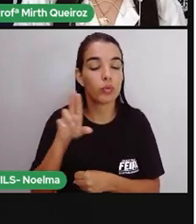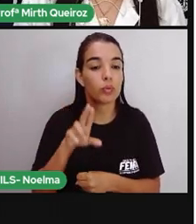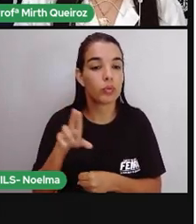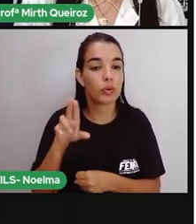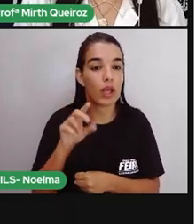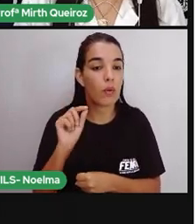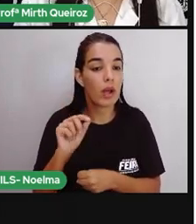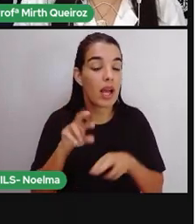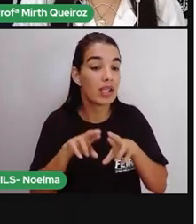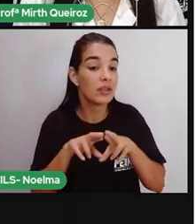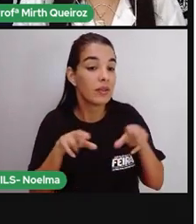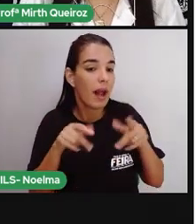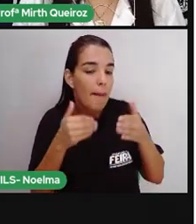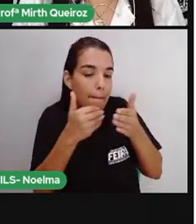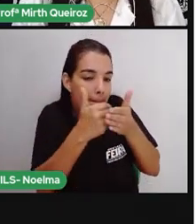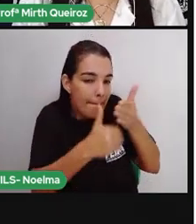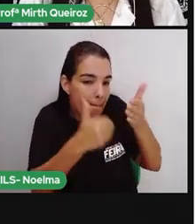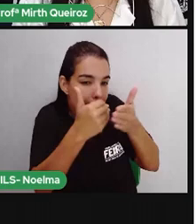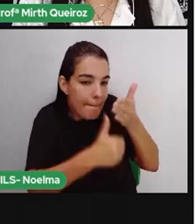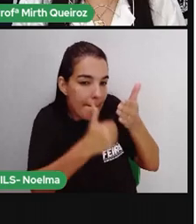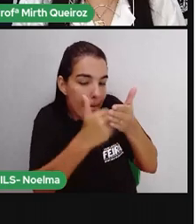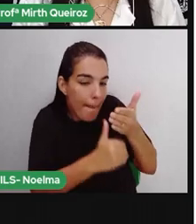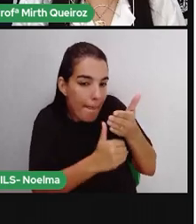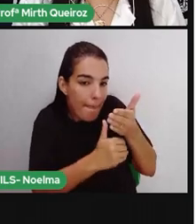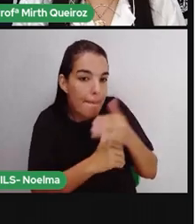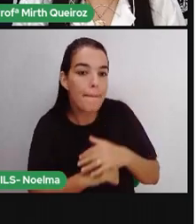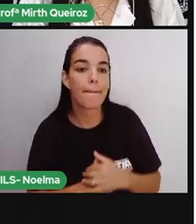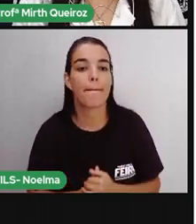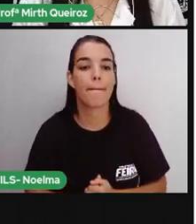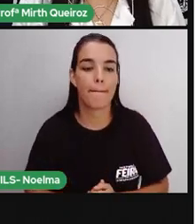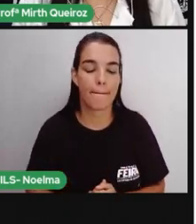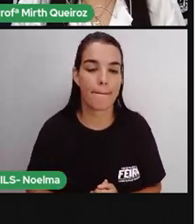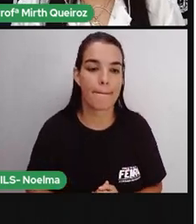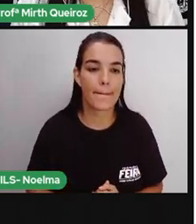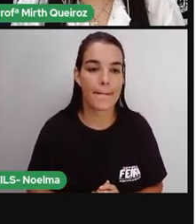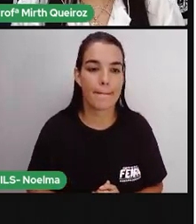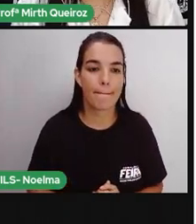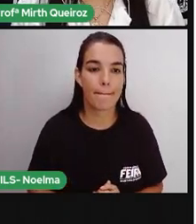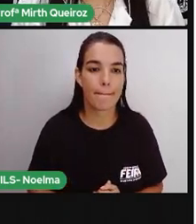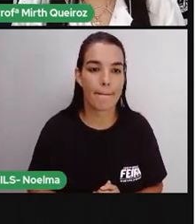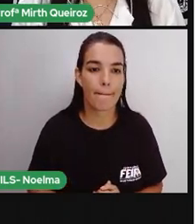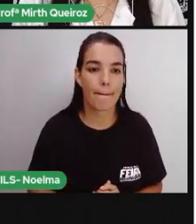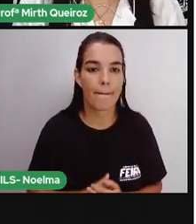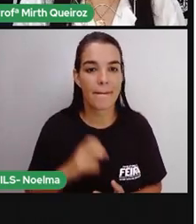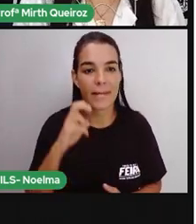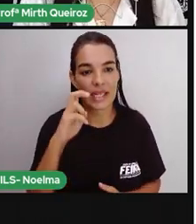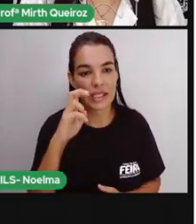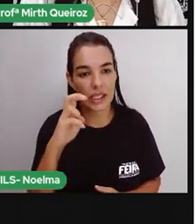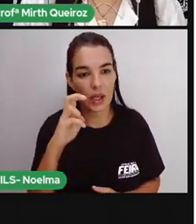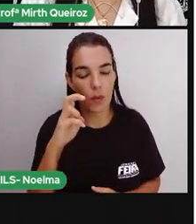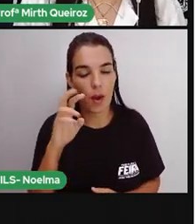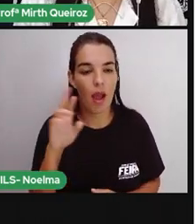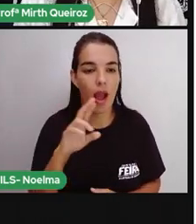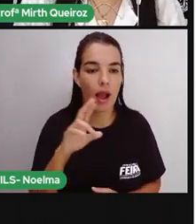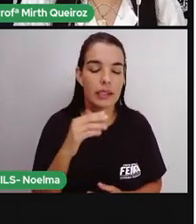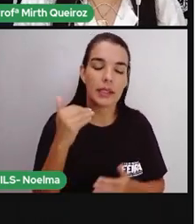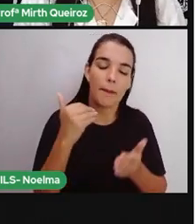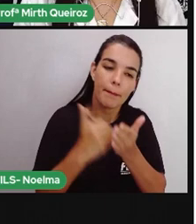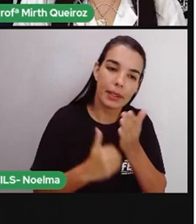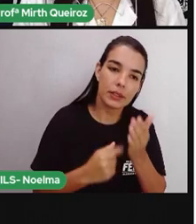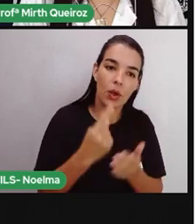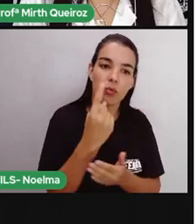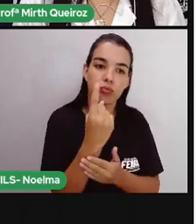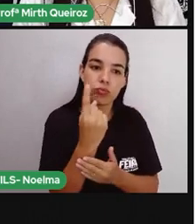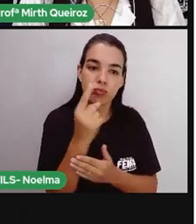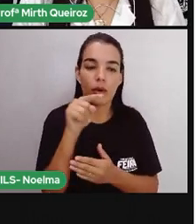era de diferença, Que é a conta subtração, né? A conta de menos 5 reais, menos 1 e 25.